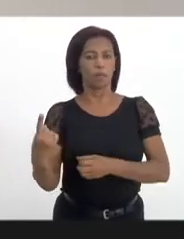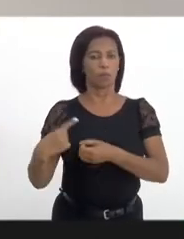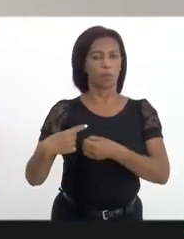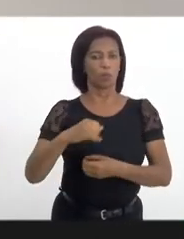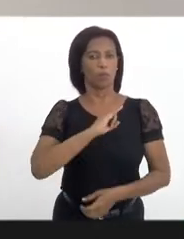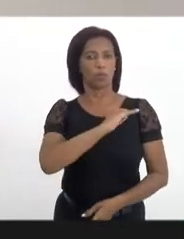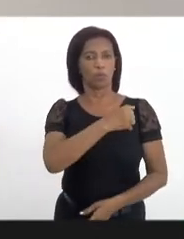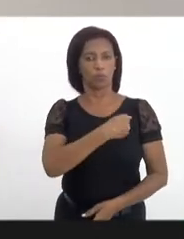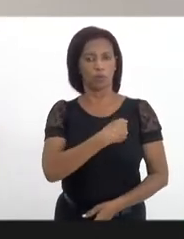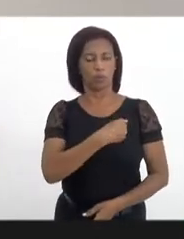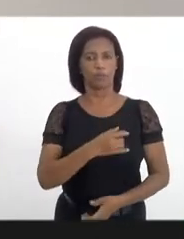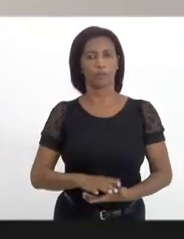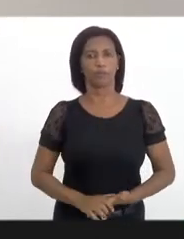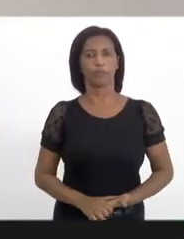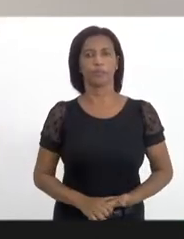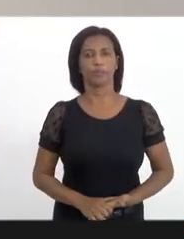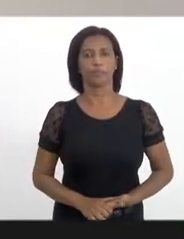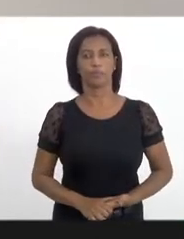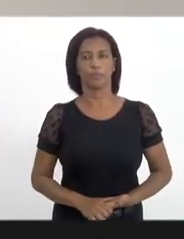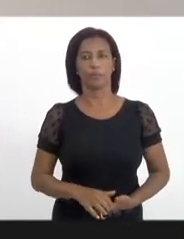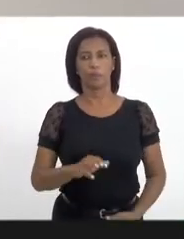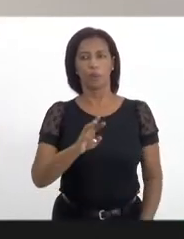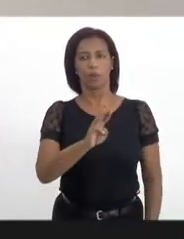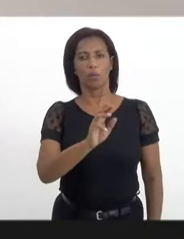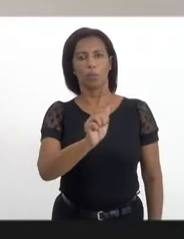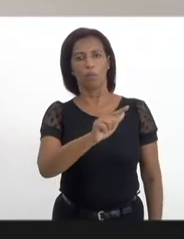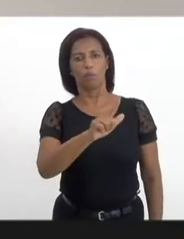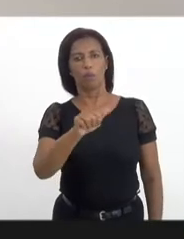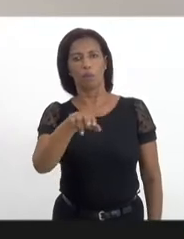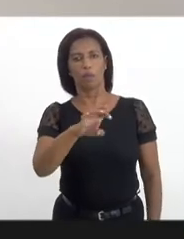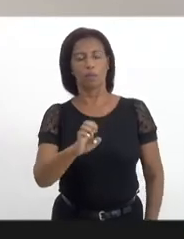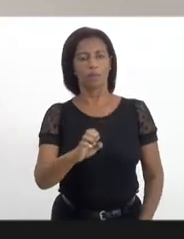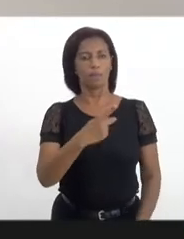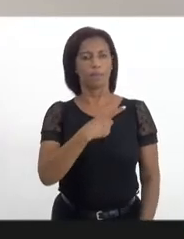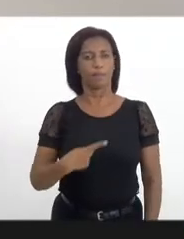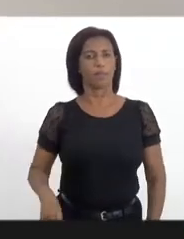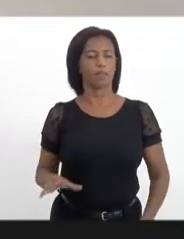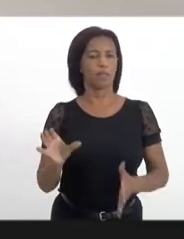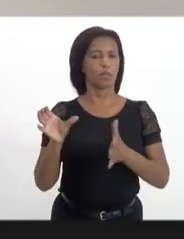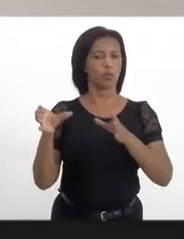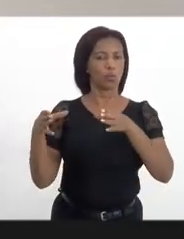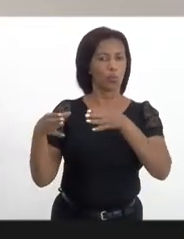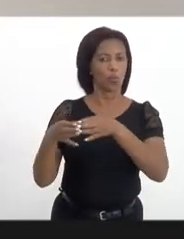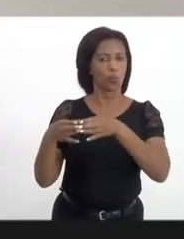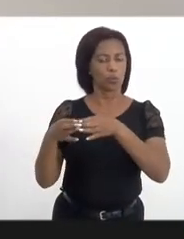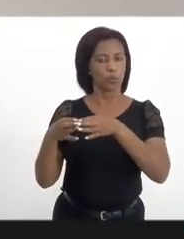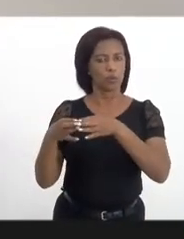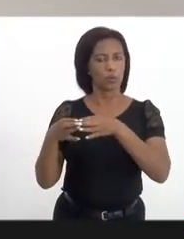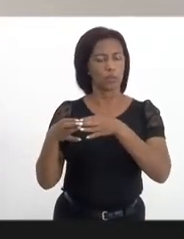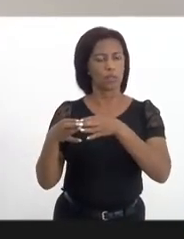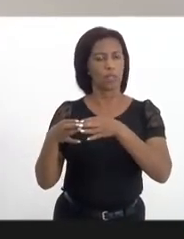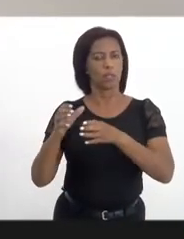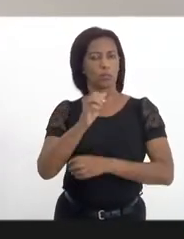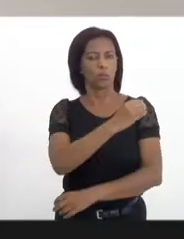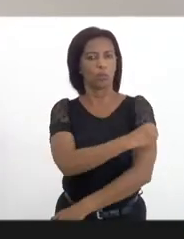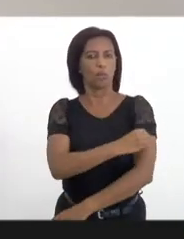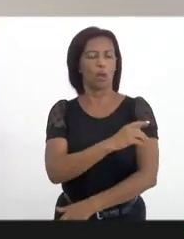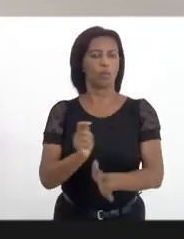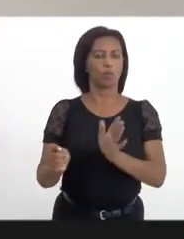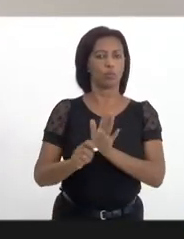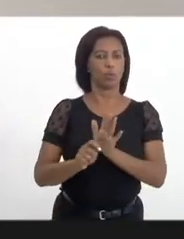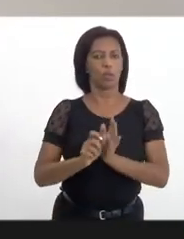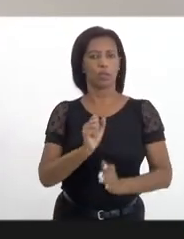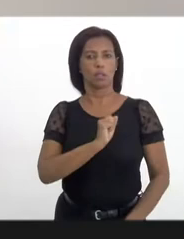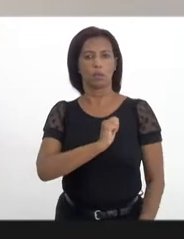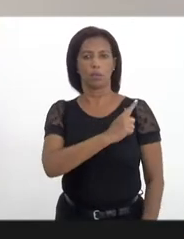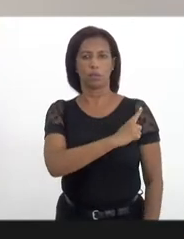de São João do Militi. O Alice Arias, presidente do Conselho Municipal de Política sobre Álcool e Drogas de São Gonçalo.